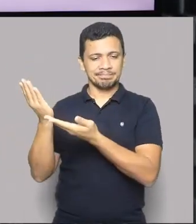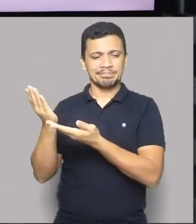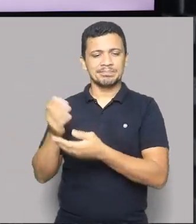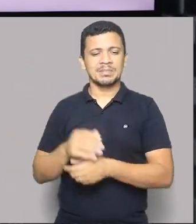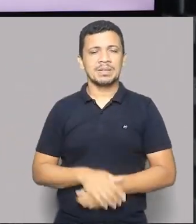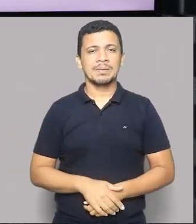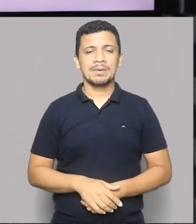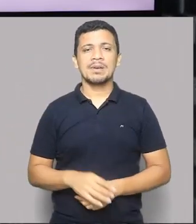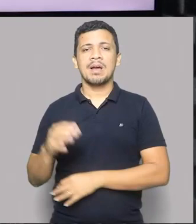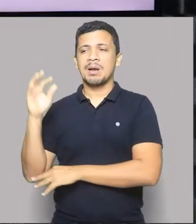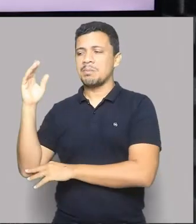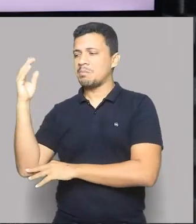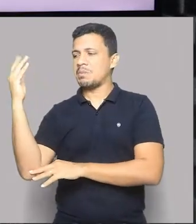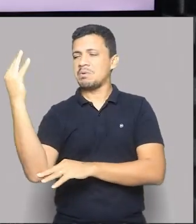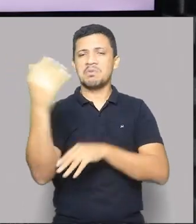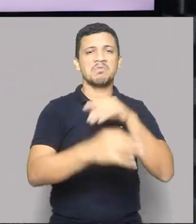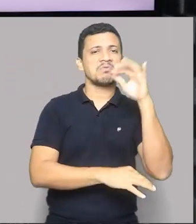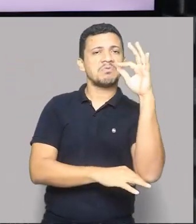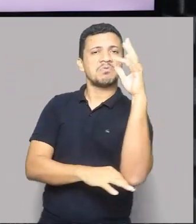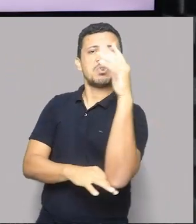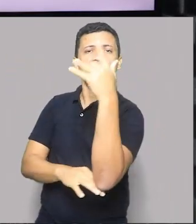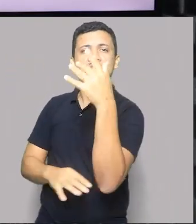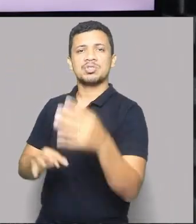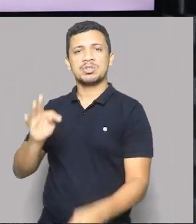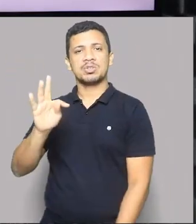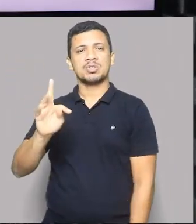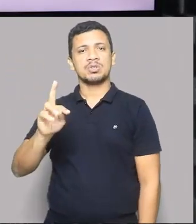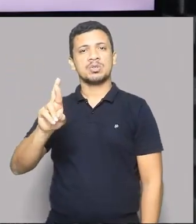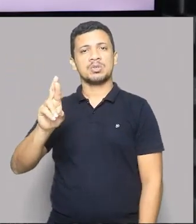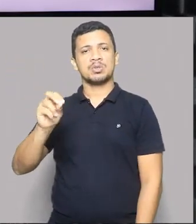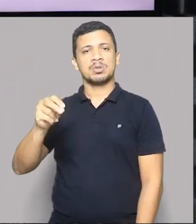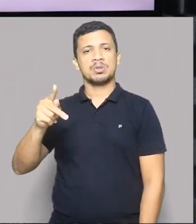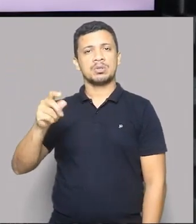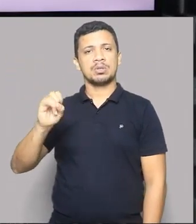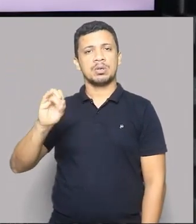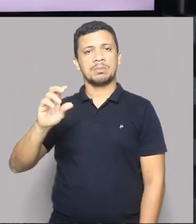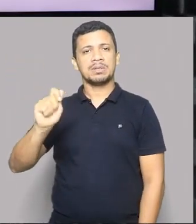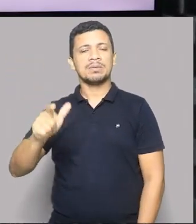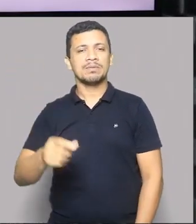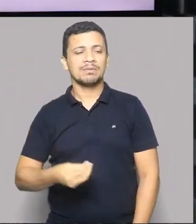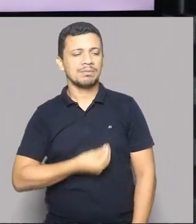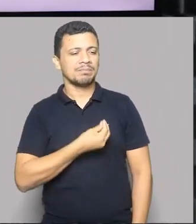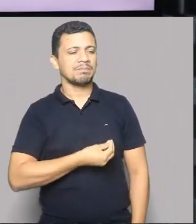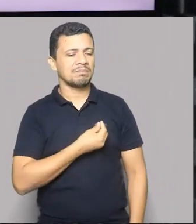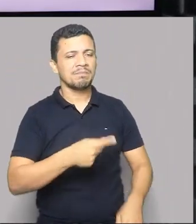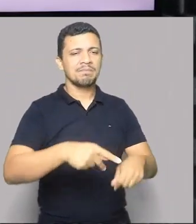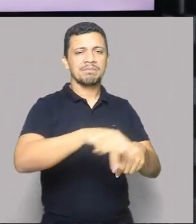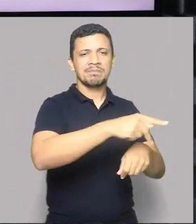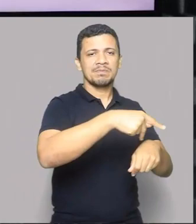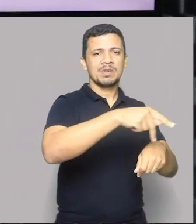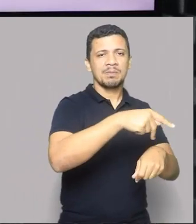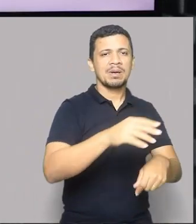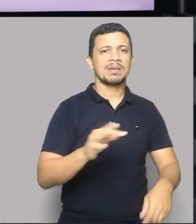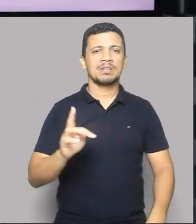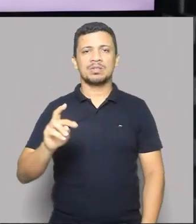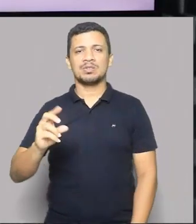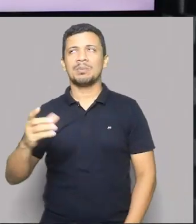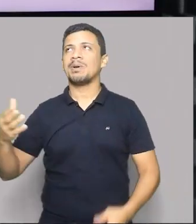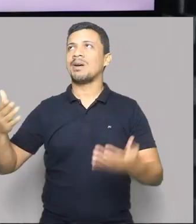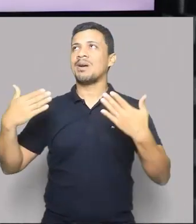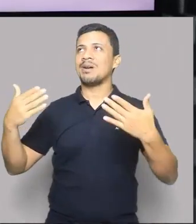A maior floresta tropical do mundo. Moro, pam, pam, num país tropical,